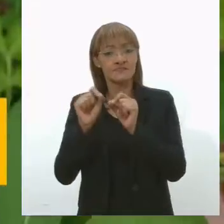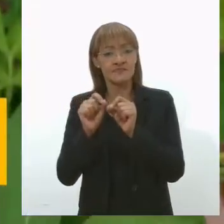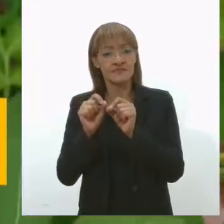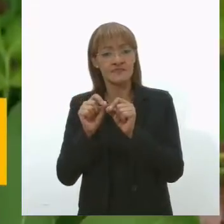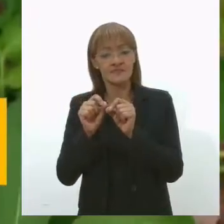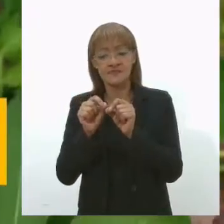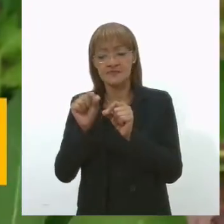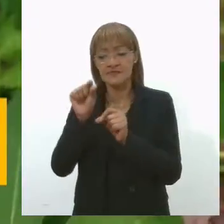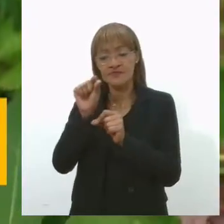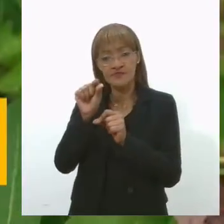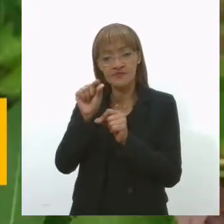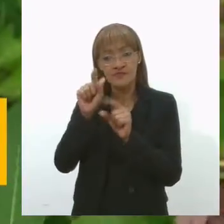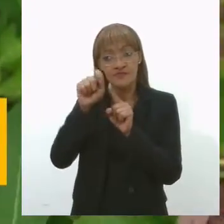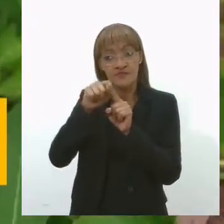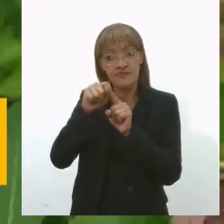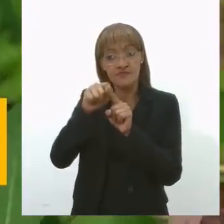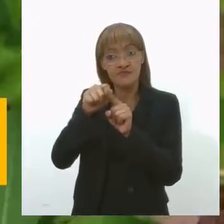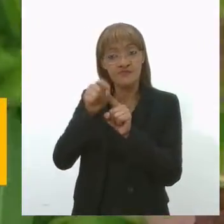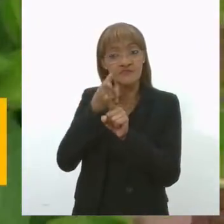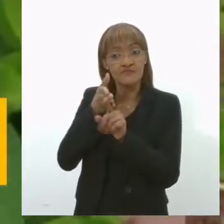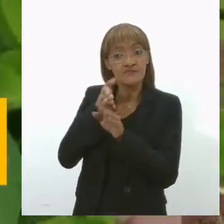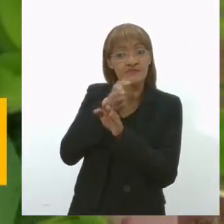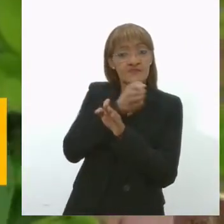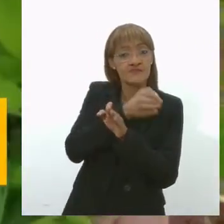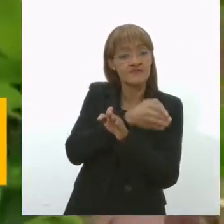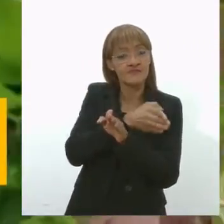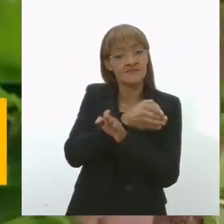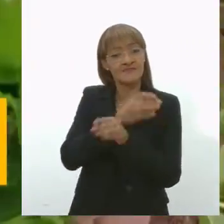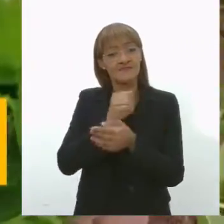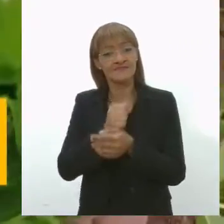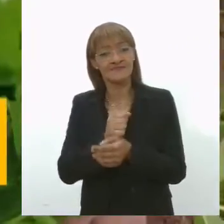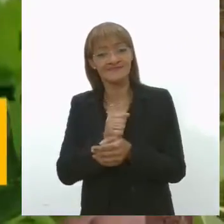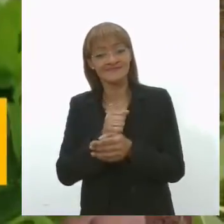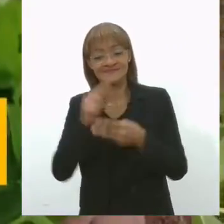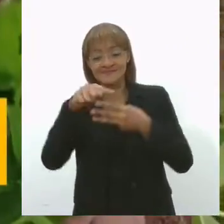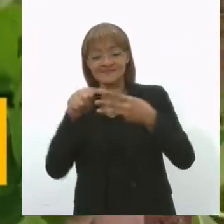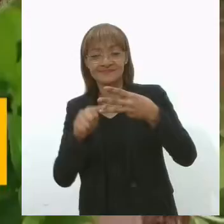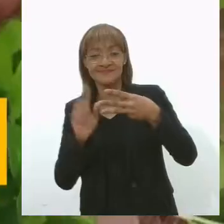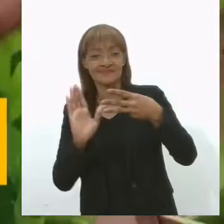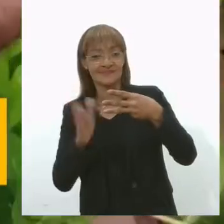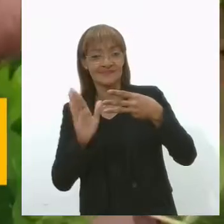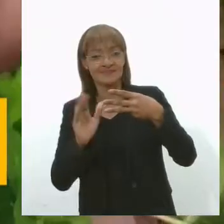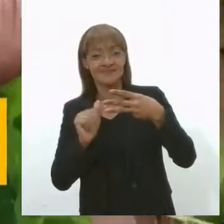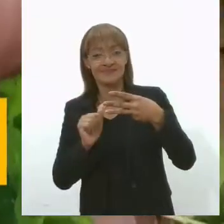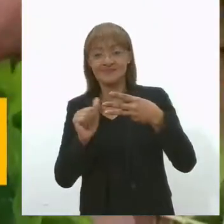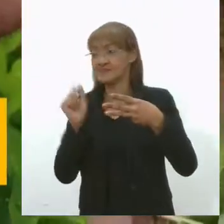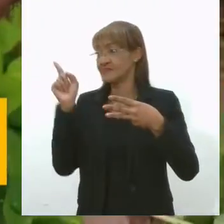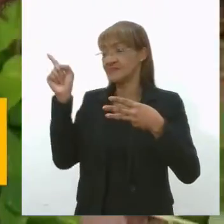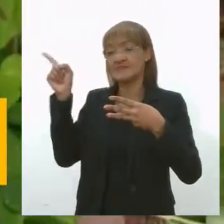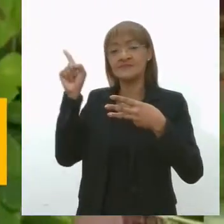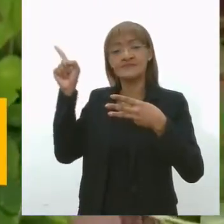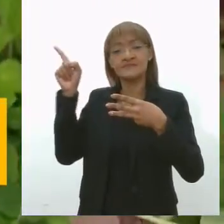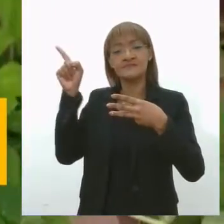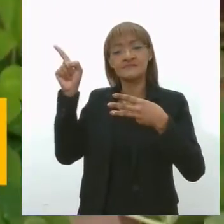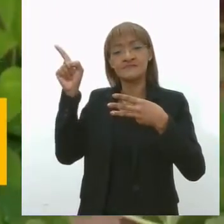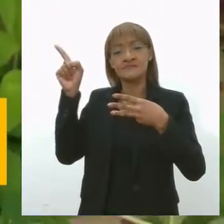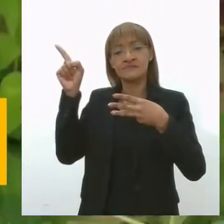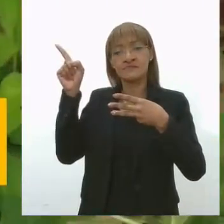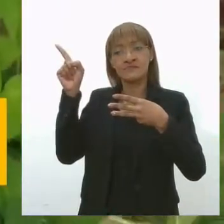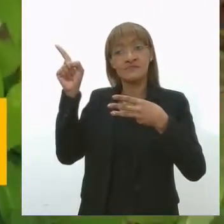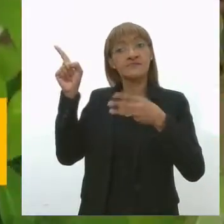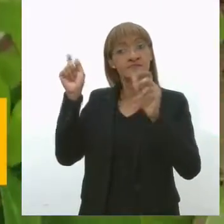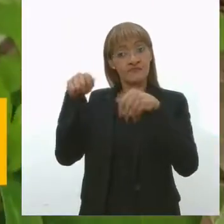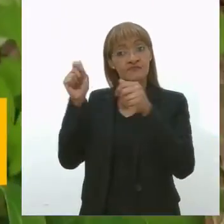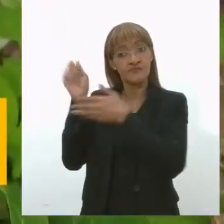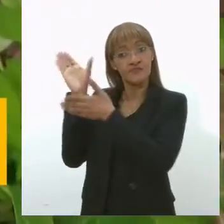um mês atrás. Aí aqui representa um caroço, dois caroços, três caroços. Aí quer dizer, a semente, o senhor pode observar que a flor está